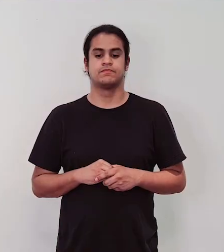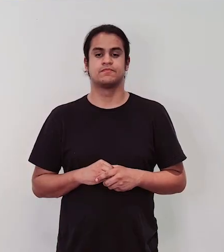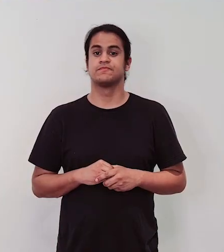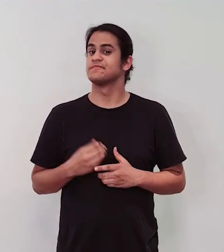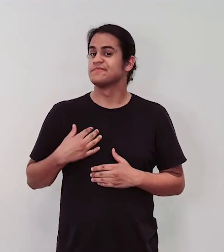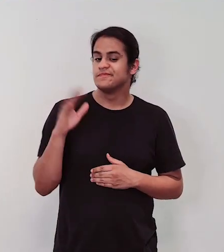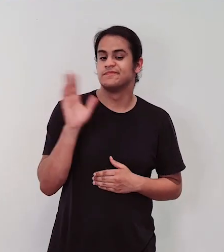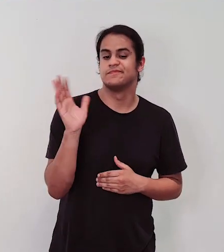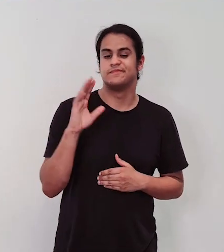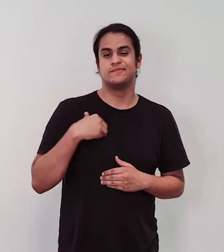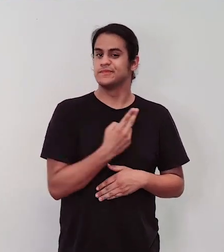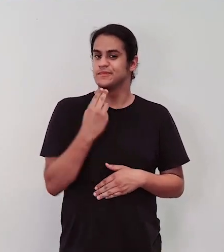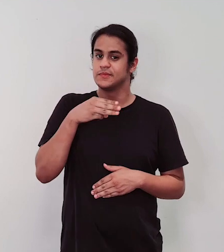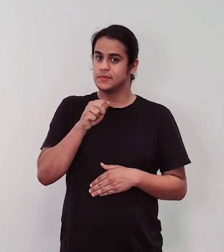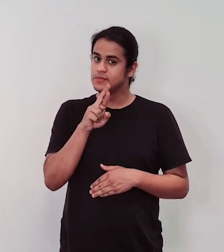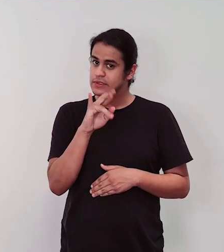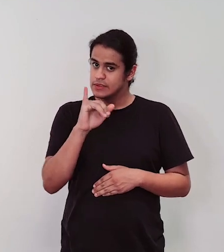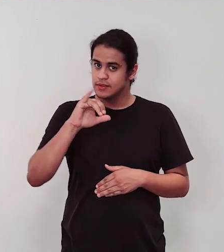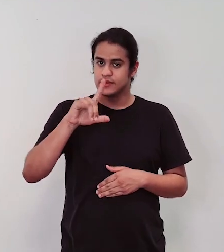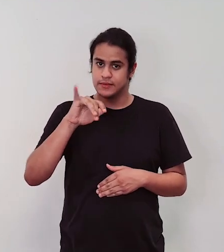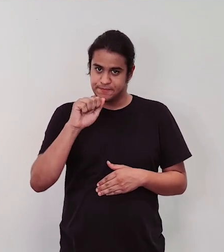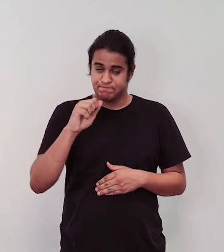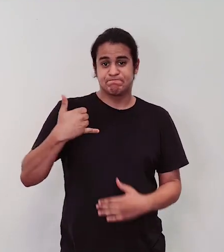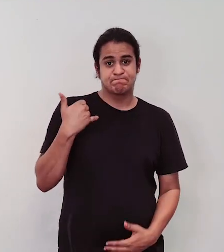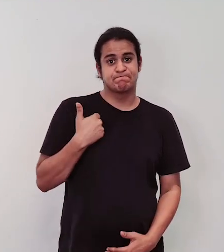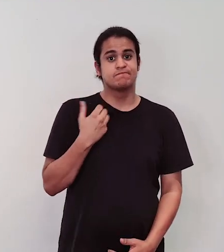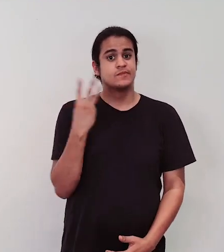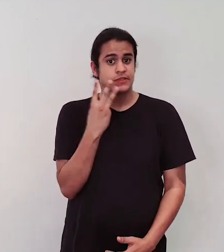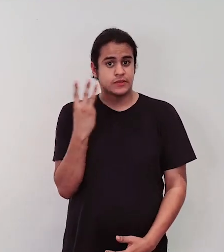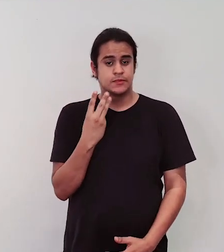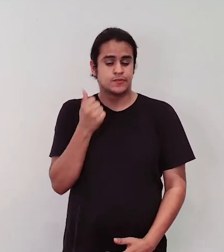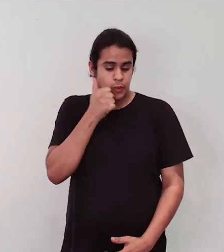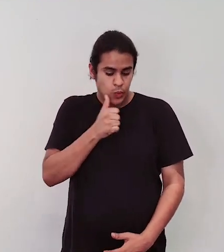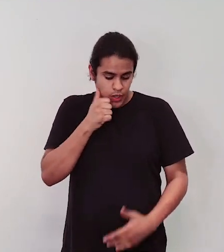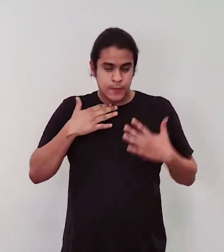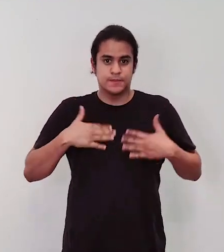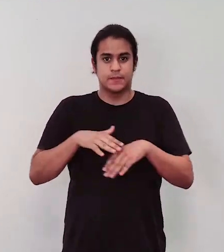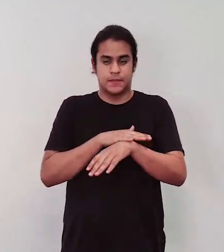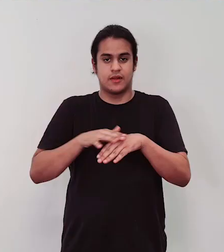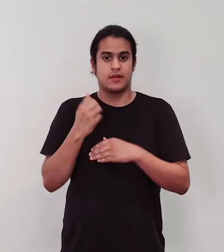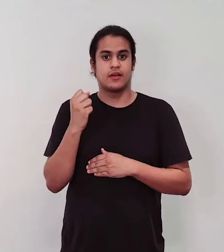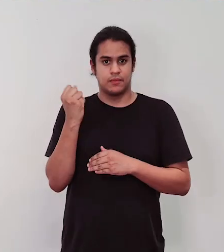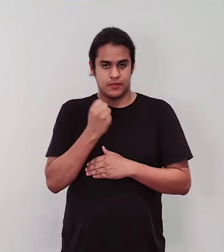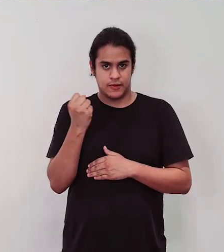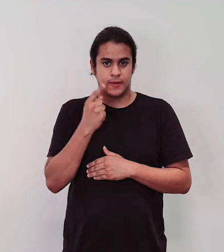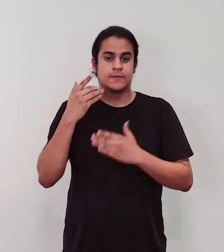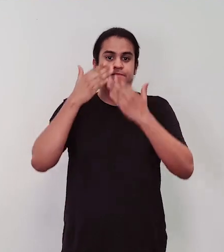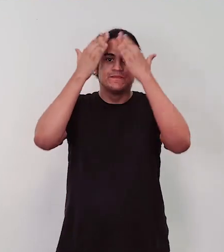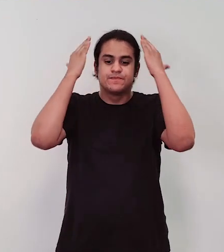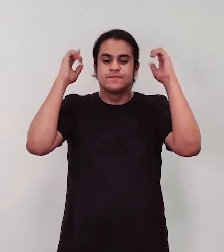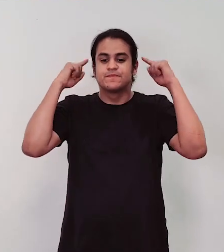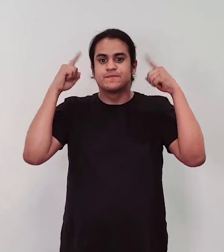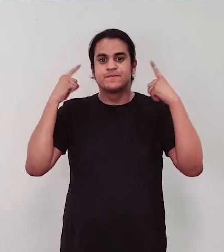Oi, meu nome é Marília, tenho 33 anos, sou uma mulher de pele clara, cabelo curto, cacheado, estou usando uma blusa